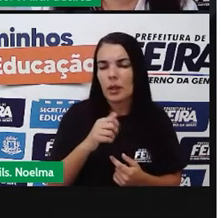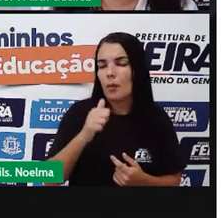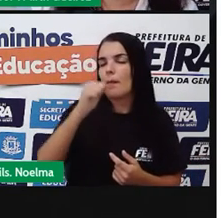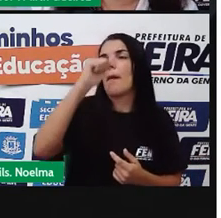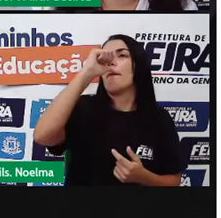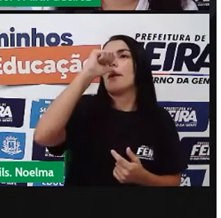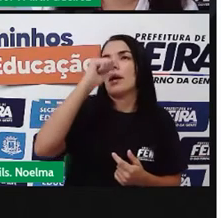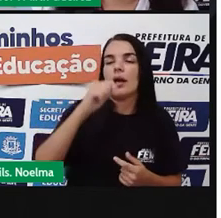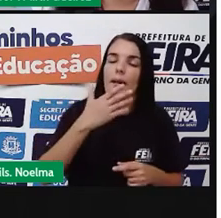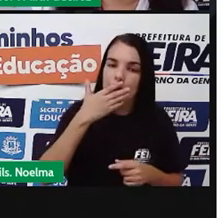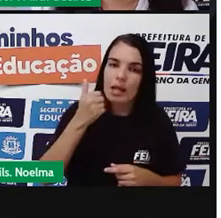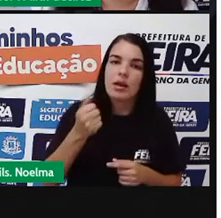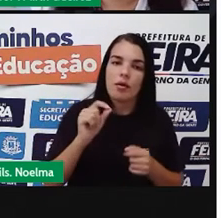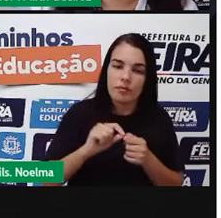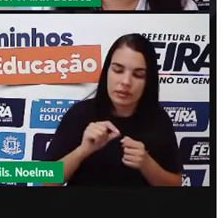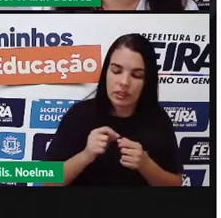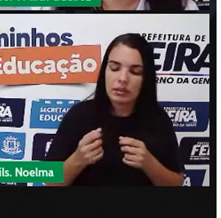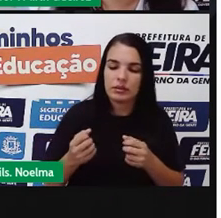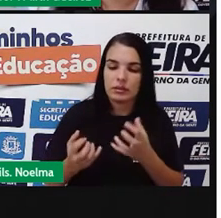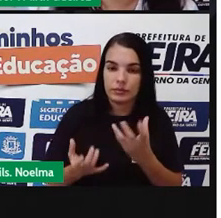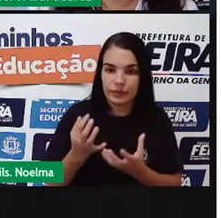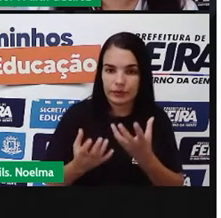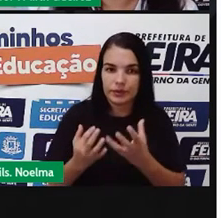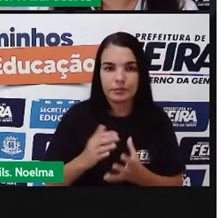que a gente beba, né?